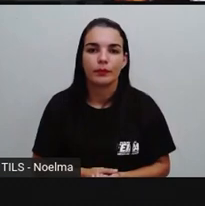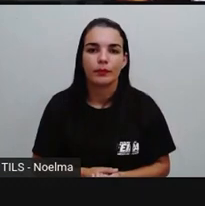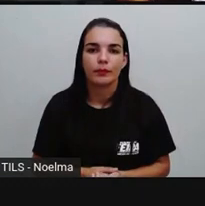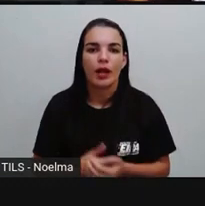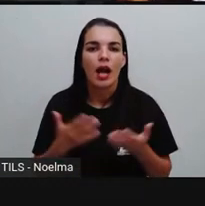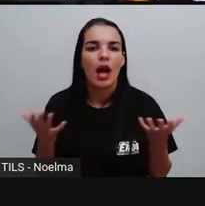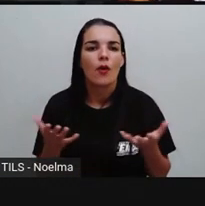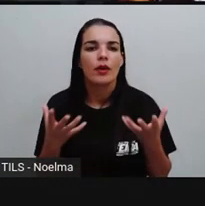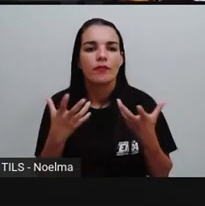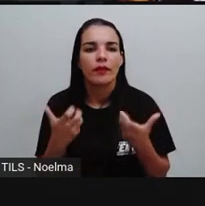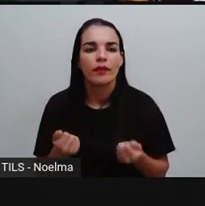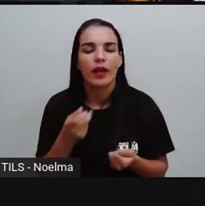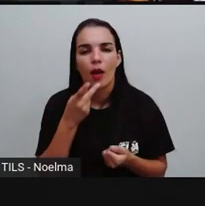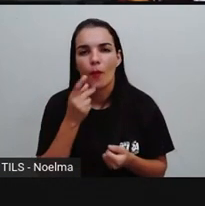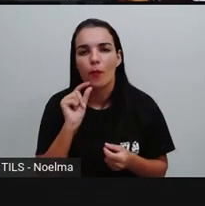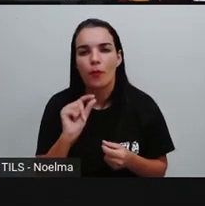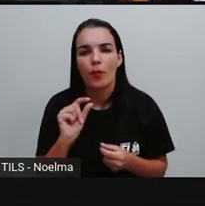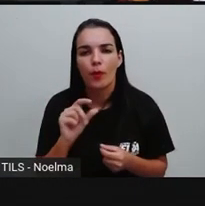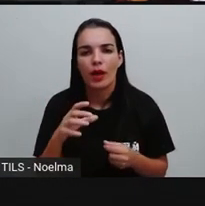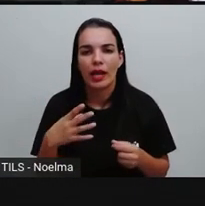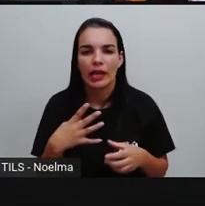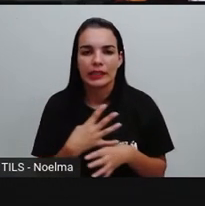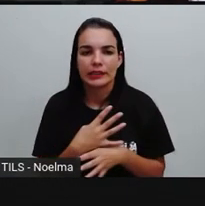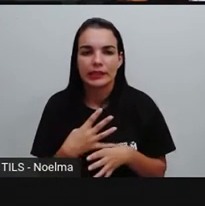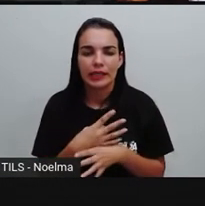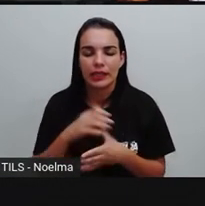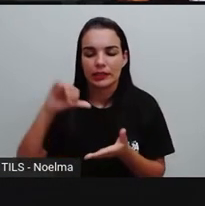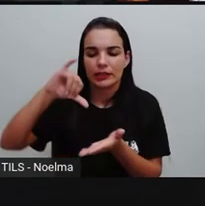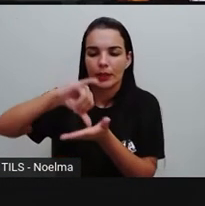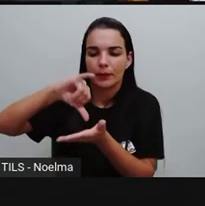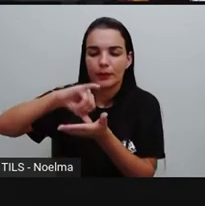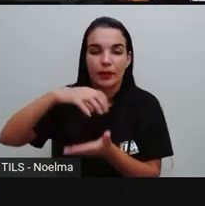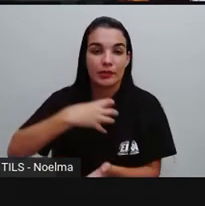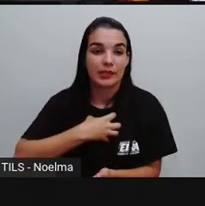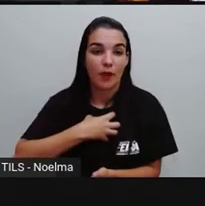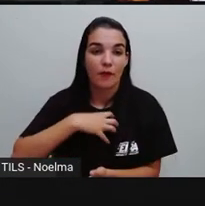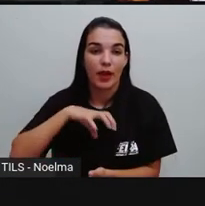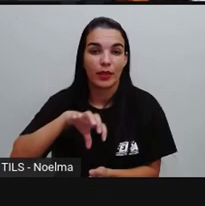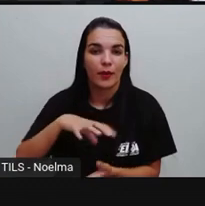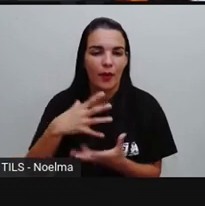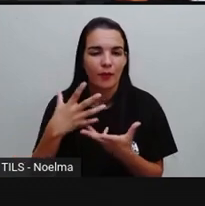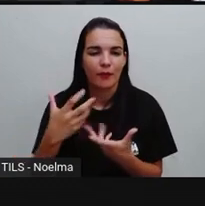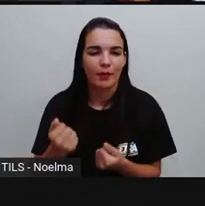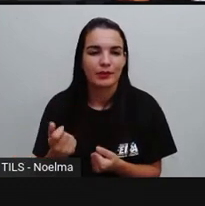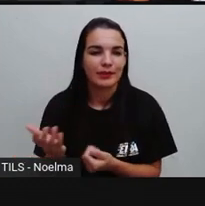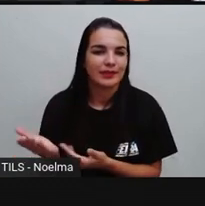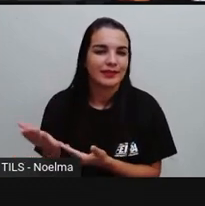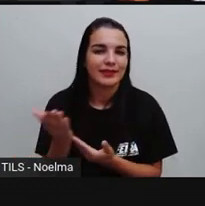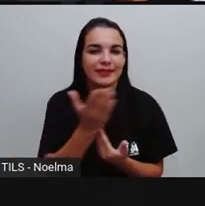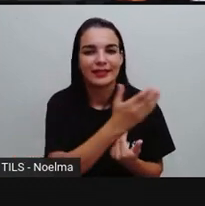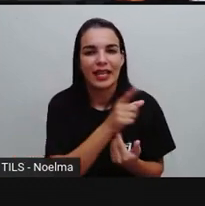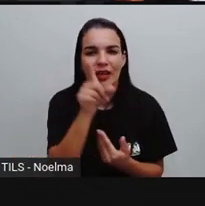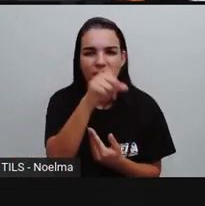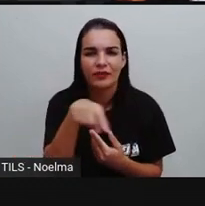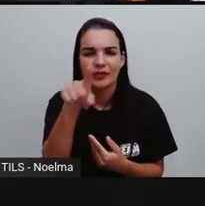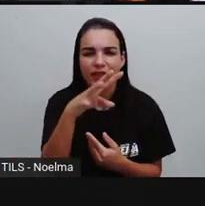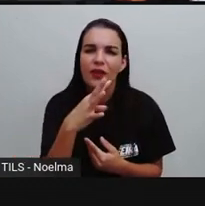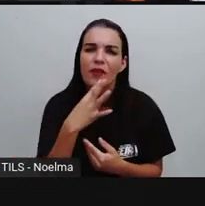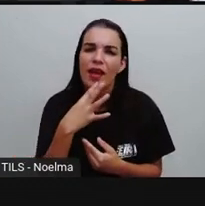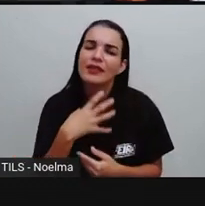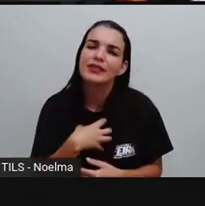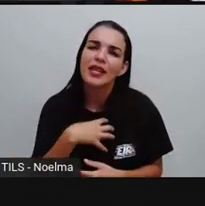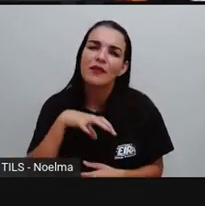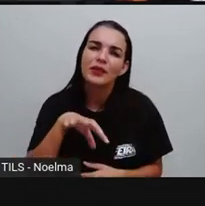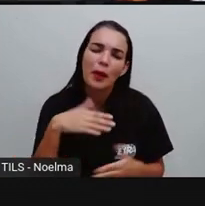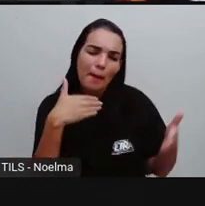Agora nós vamos falar um pouco sobre a nossa capital, Salvador. Vamos falar sobre ela? Você conhece Salvador?